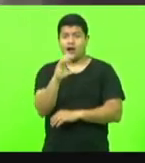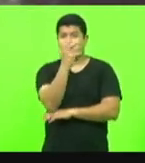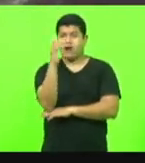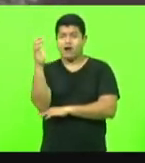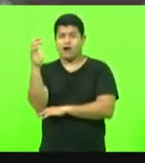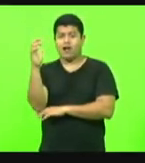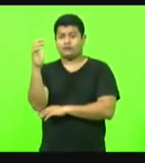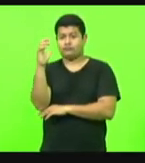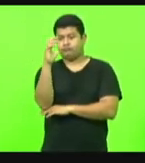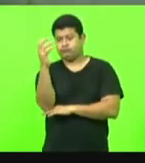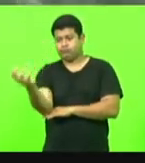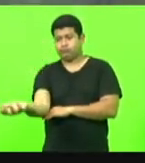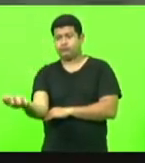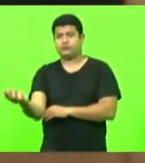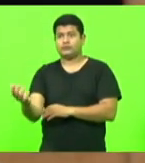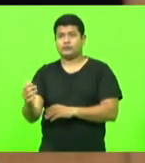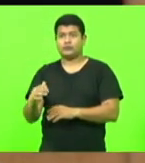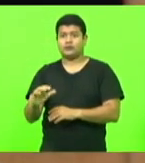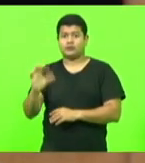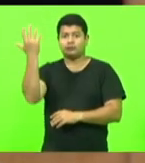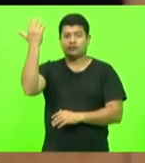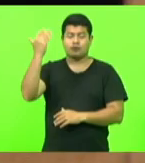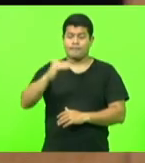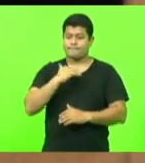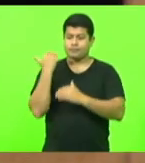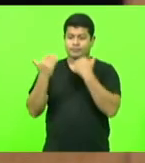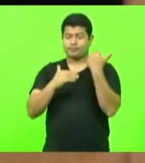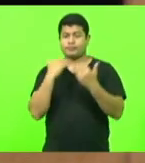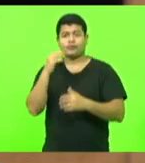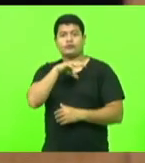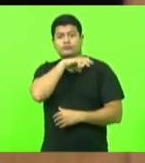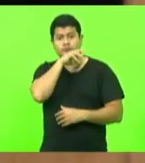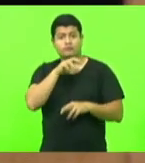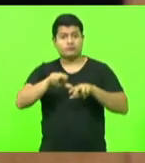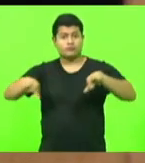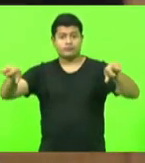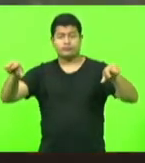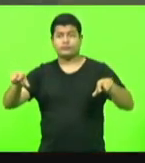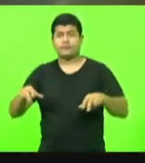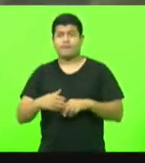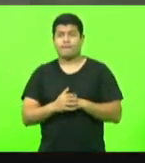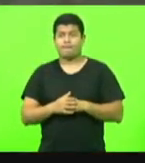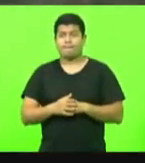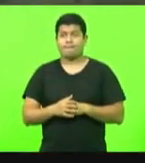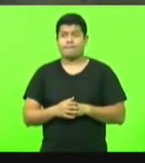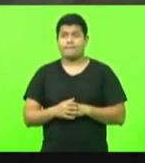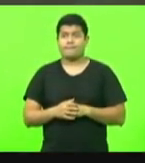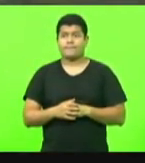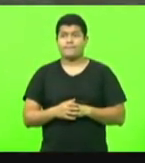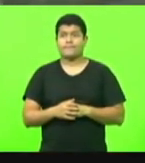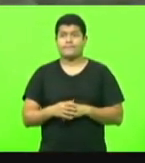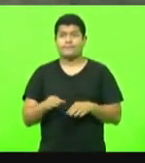provocou mortes, árvores aí totalmente cortadas ao meio, que é,